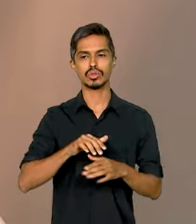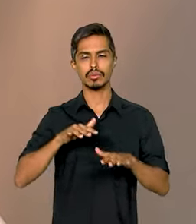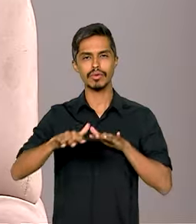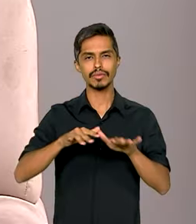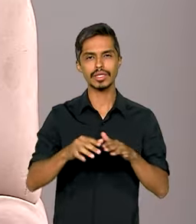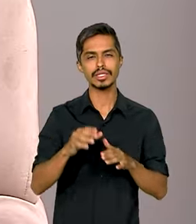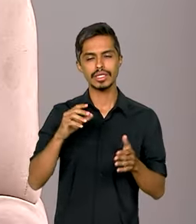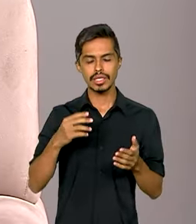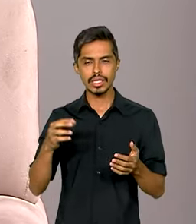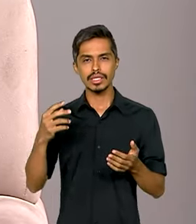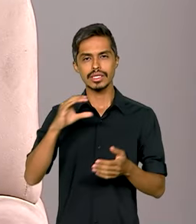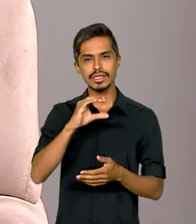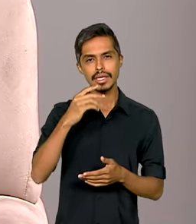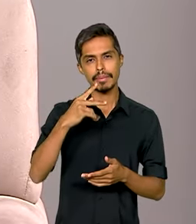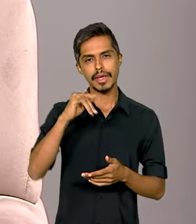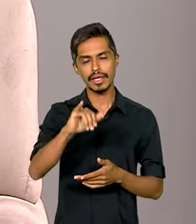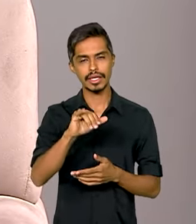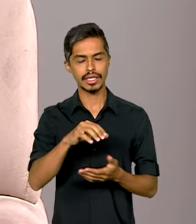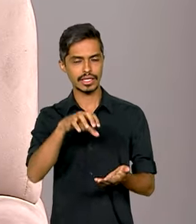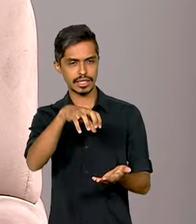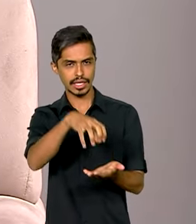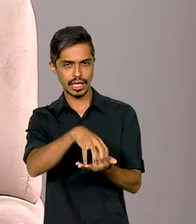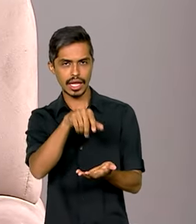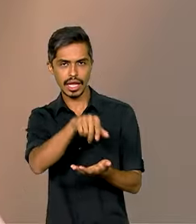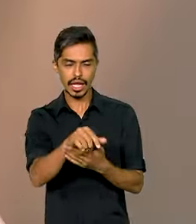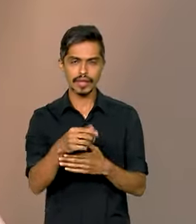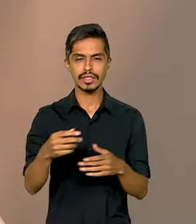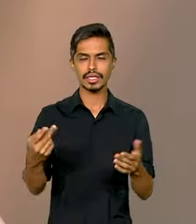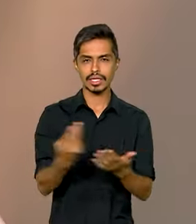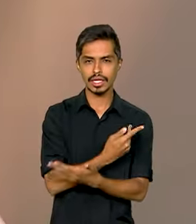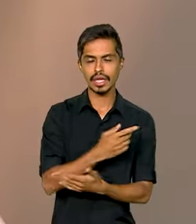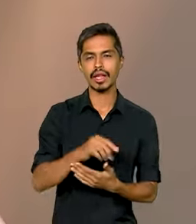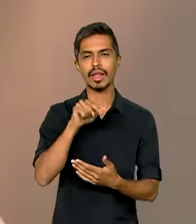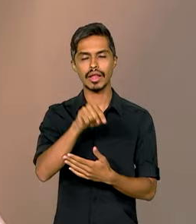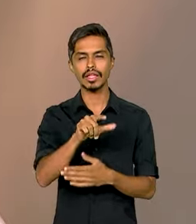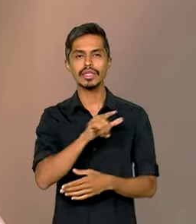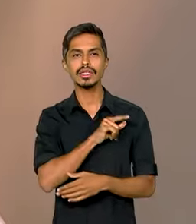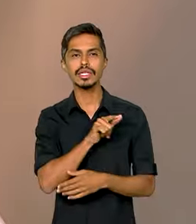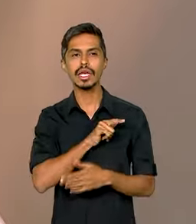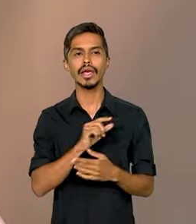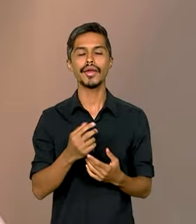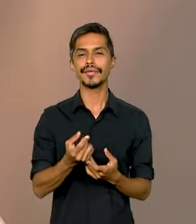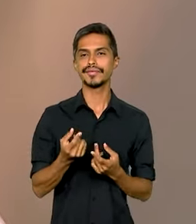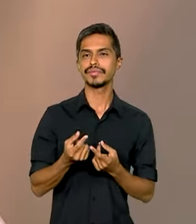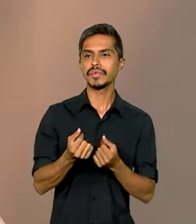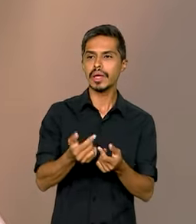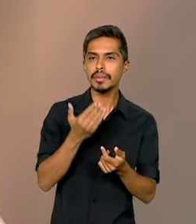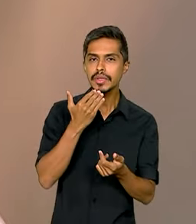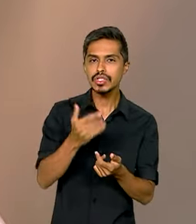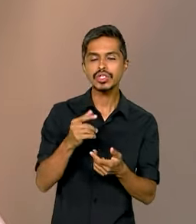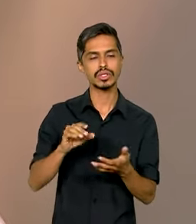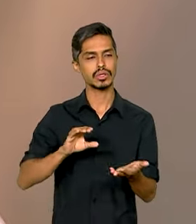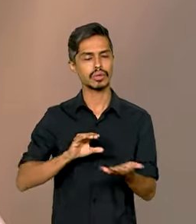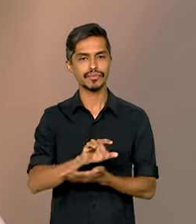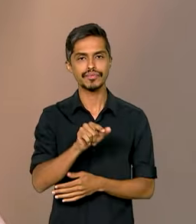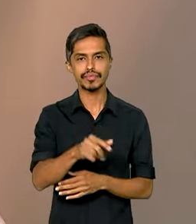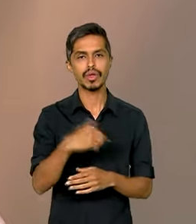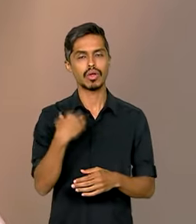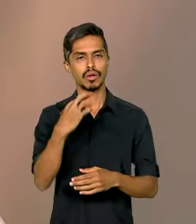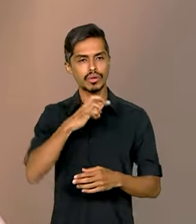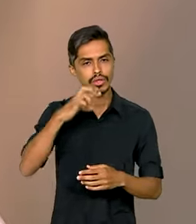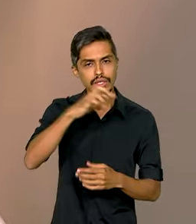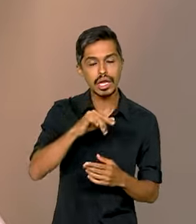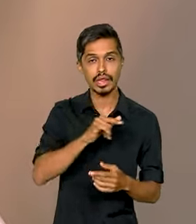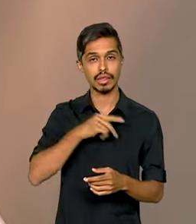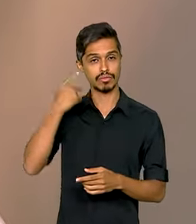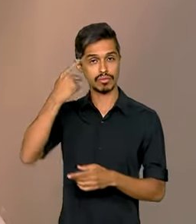CPI na Câmara Municipal da capital e na Assembleia Legislativa. Tinha requerimentos solicitando a instalação. Fomos procurados por